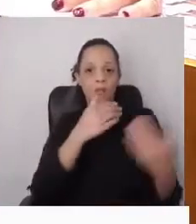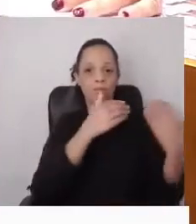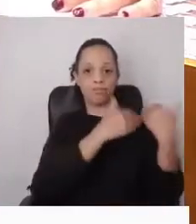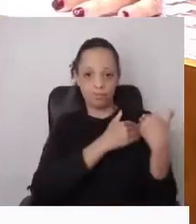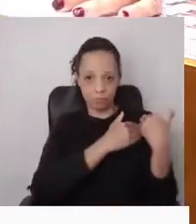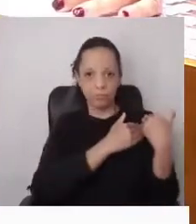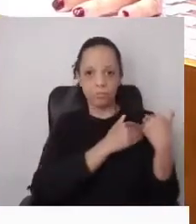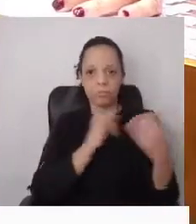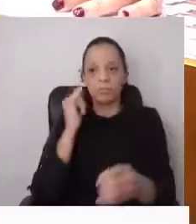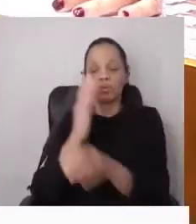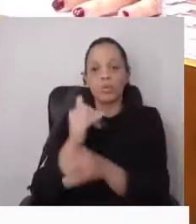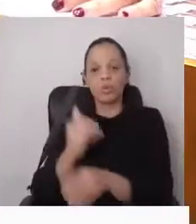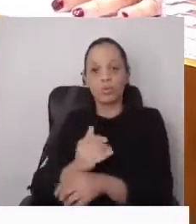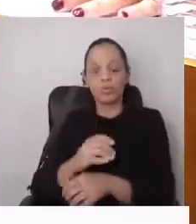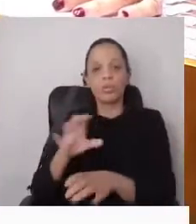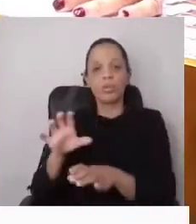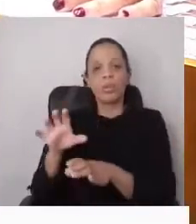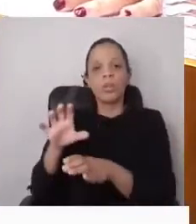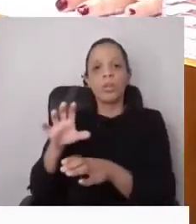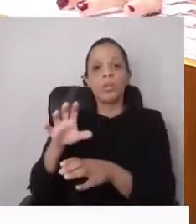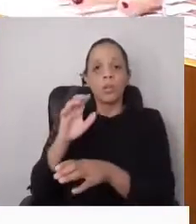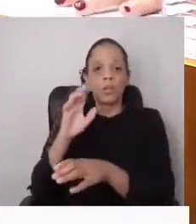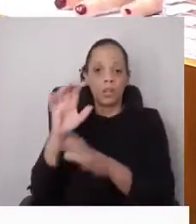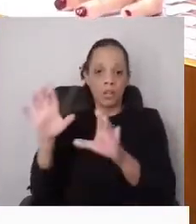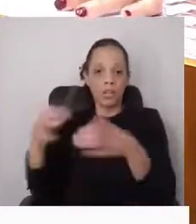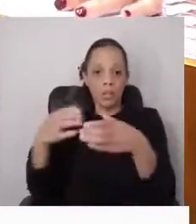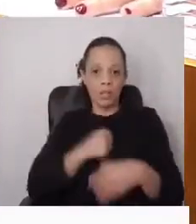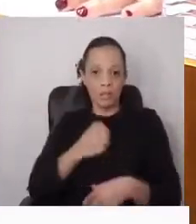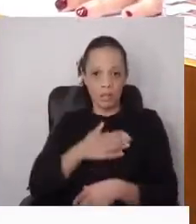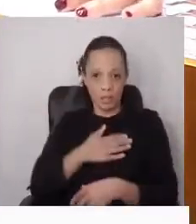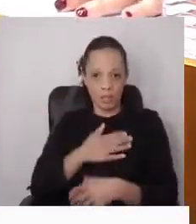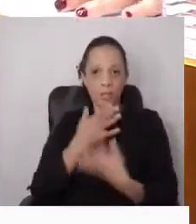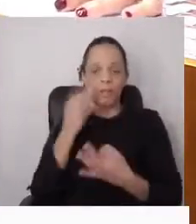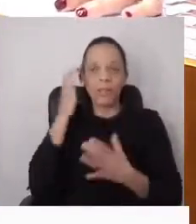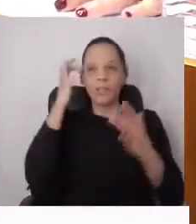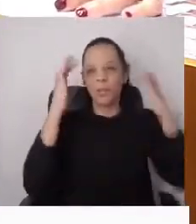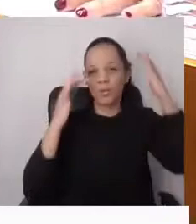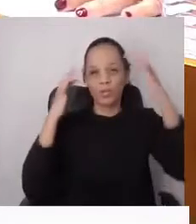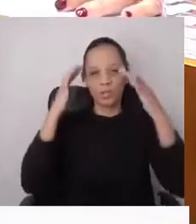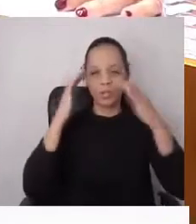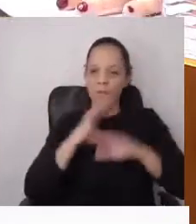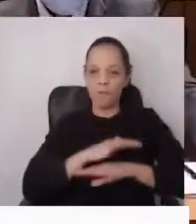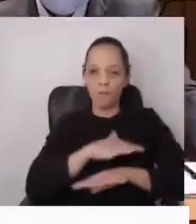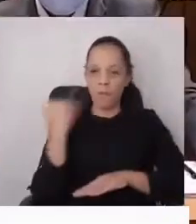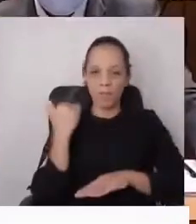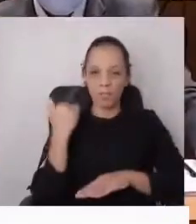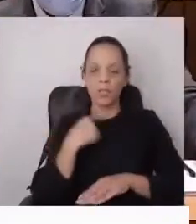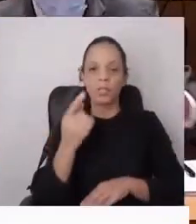outras entidades, convenhamos, para demagogia já basta. Diz-se, Sr. Presidente.